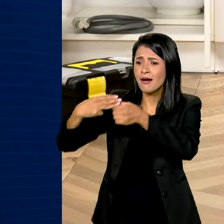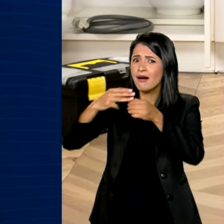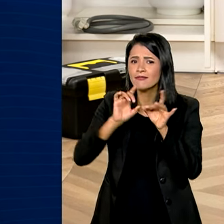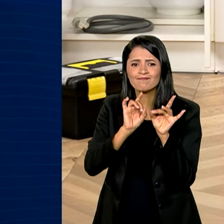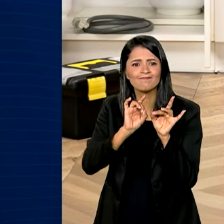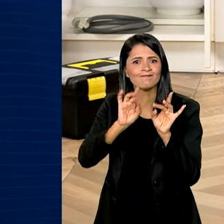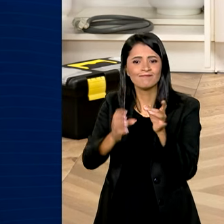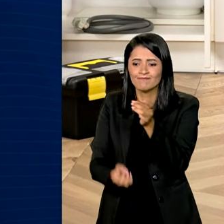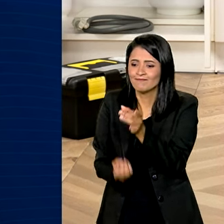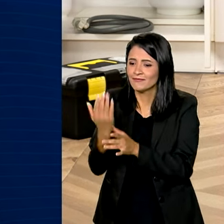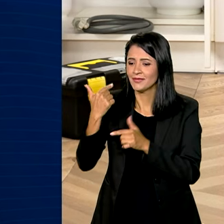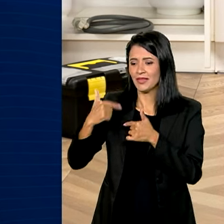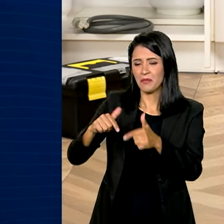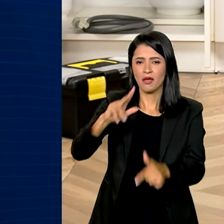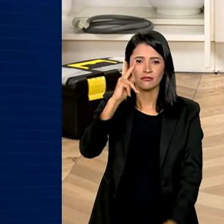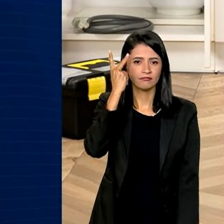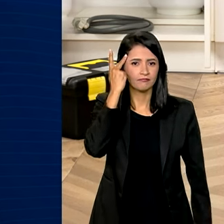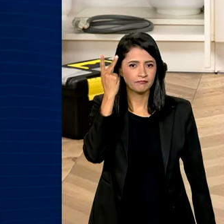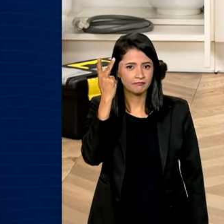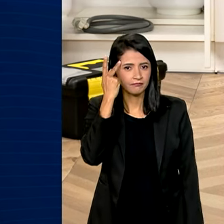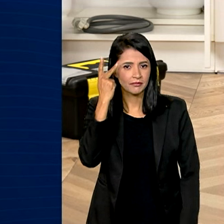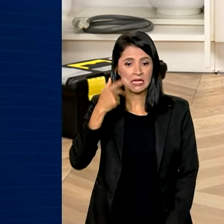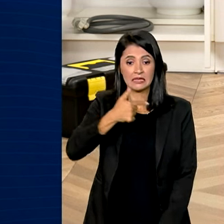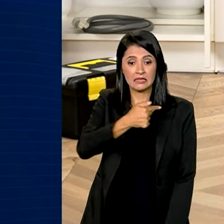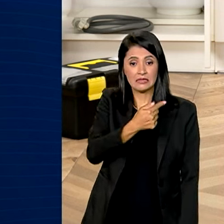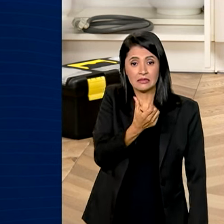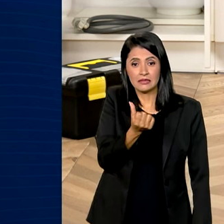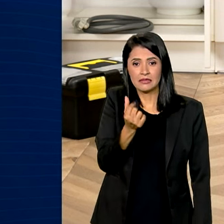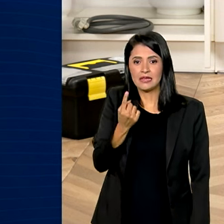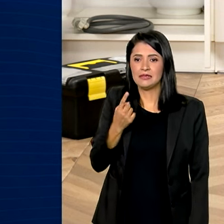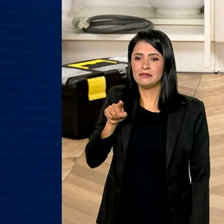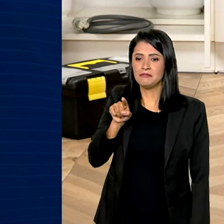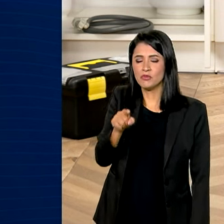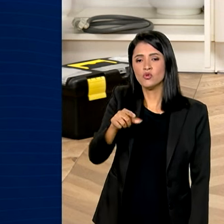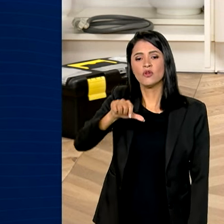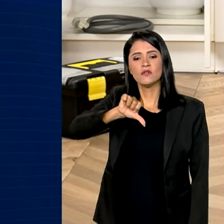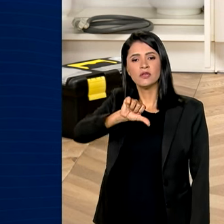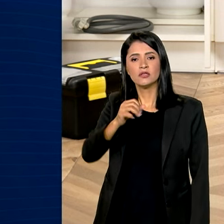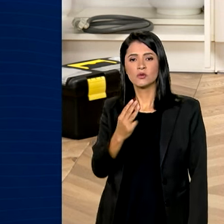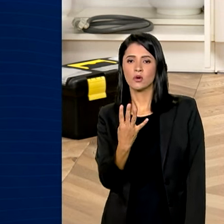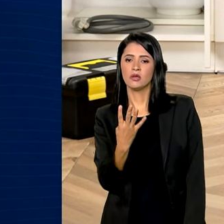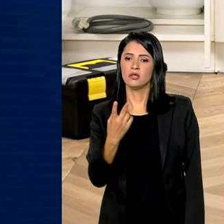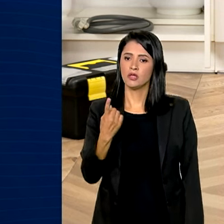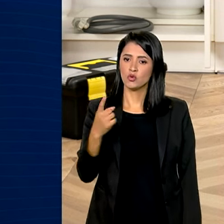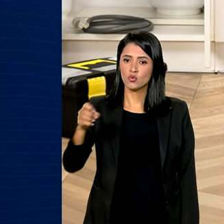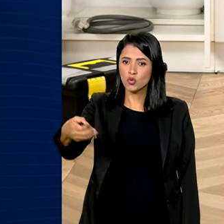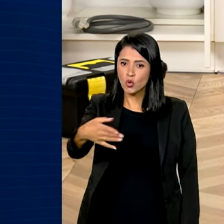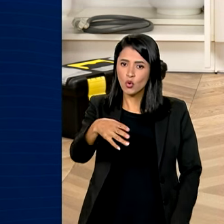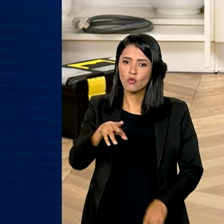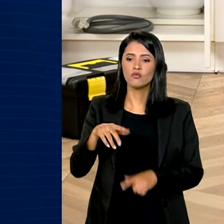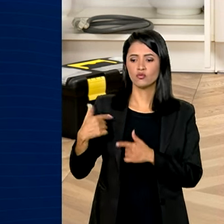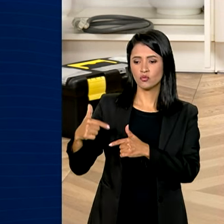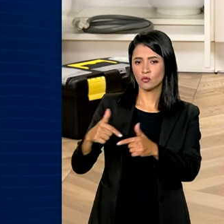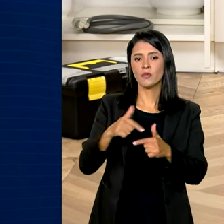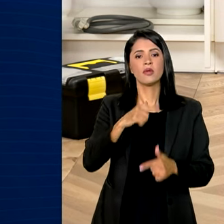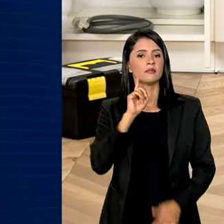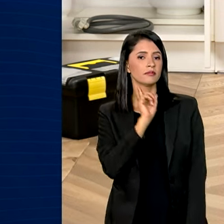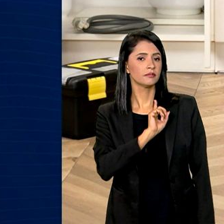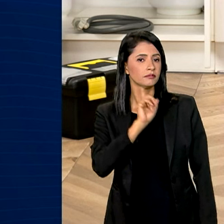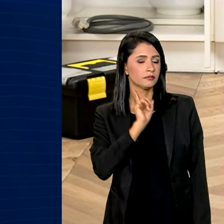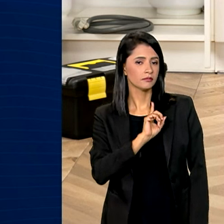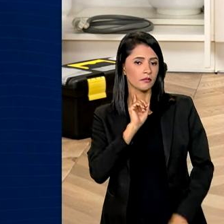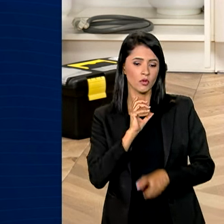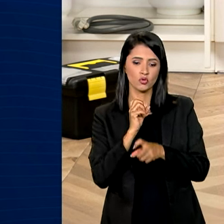geração de empregos foram São Paulo, com 76.941 novos postos, Minas Gerais,